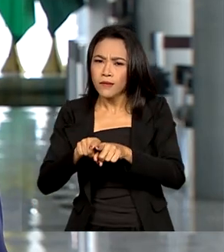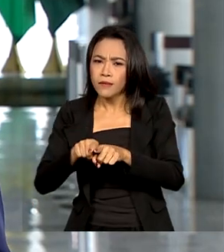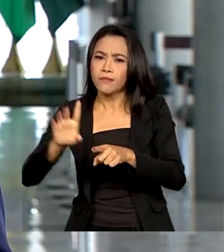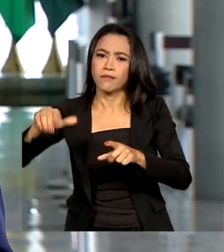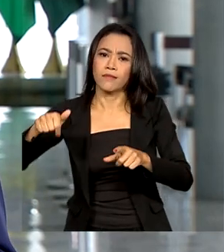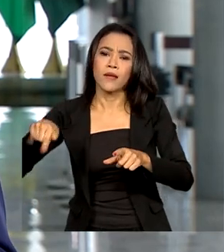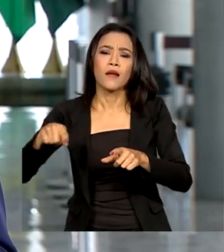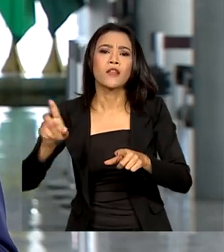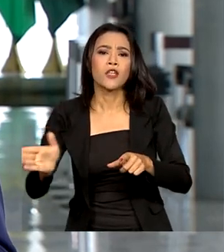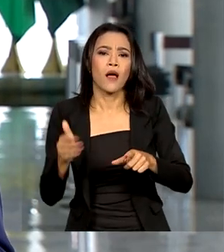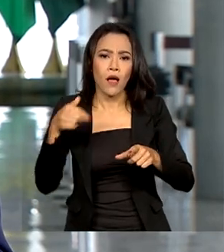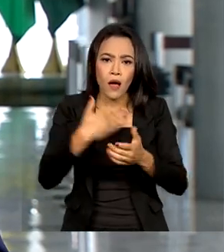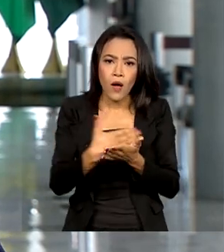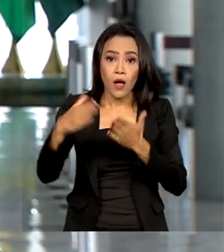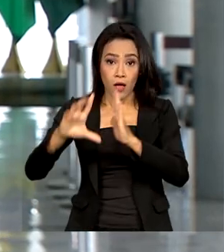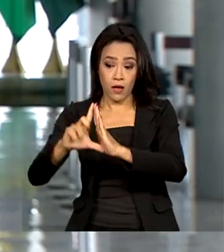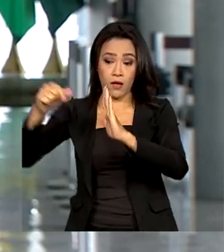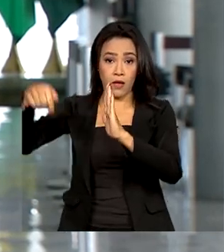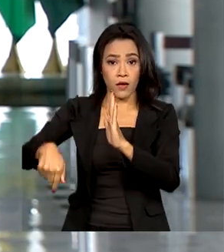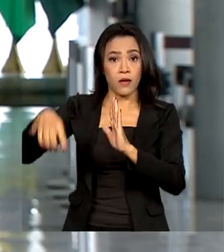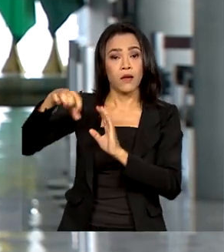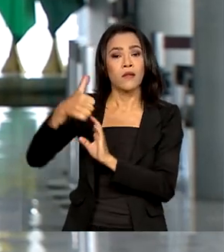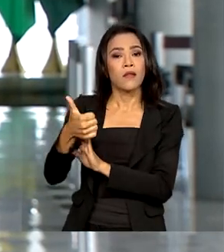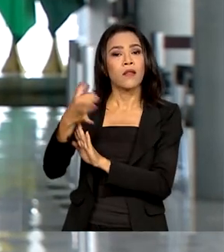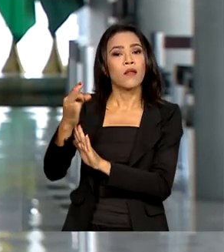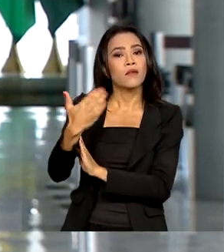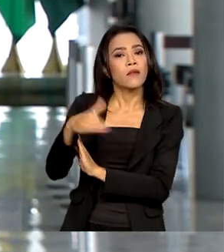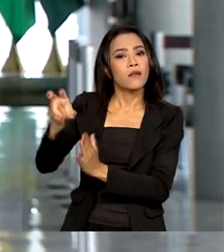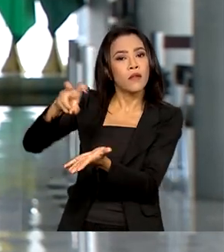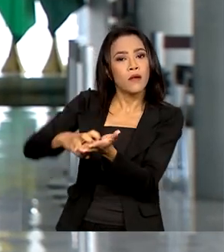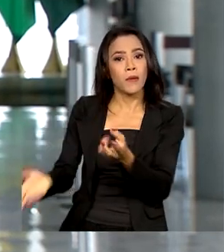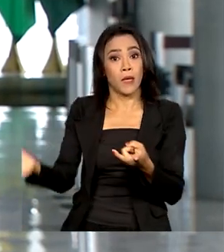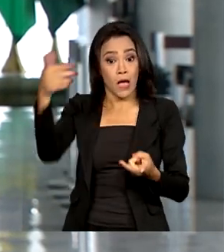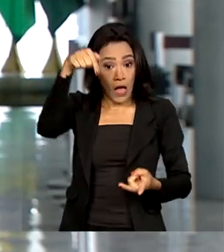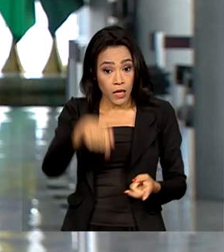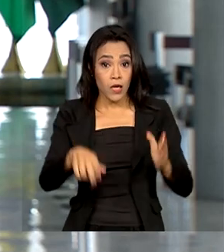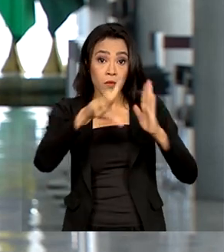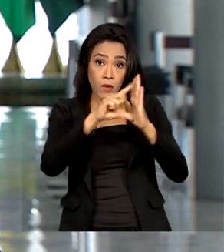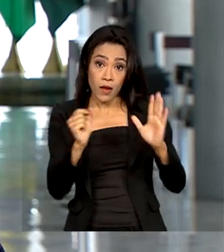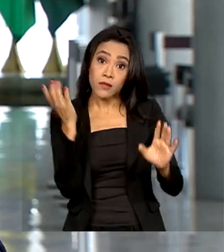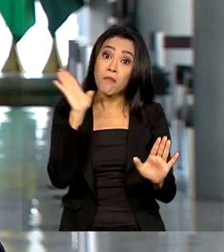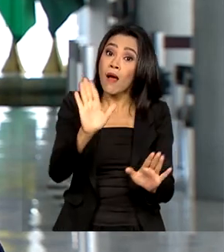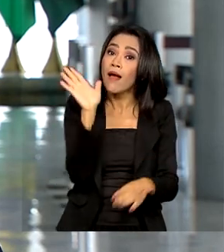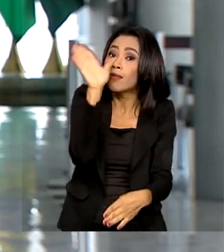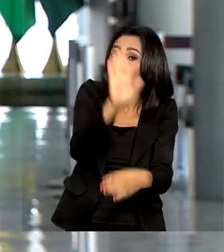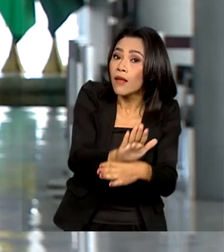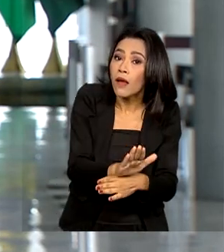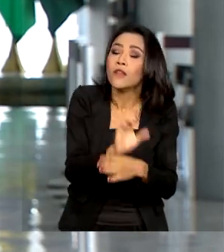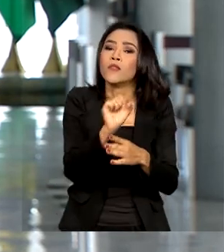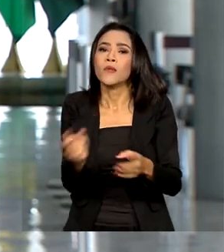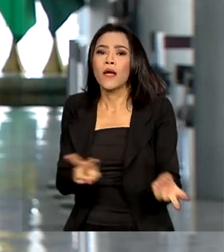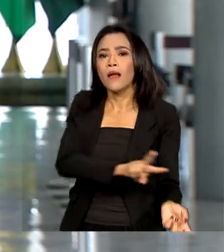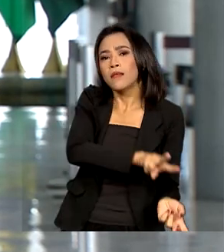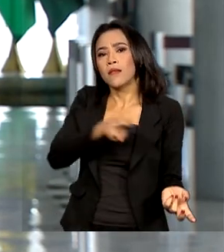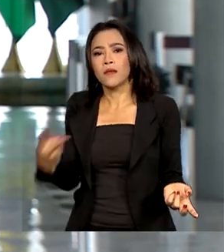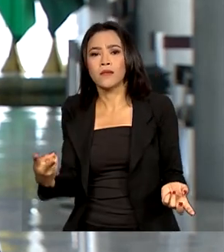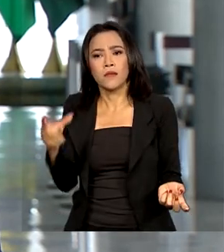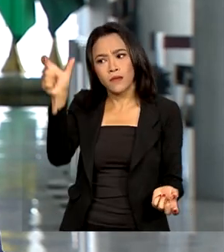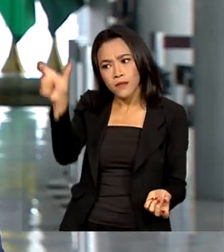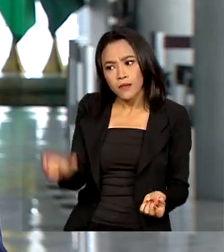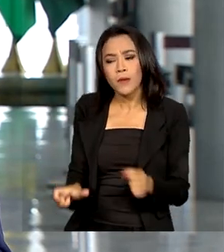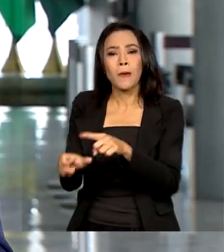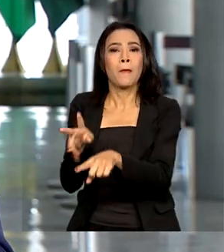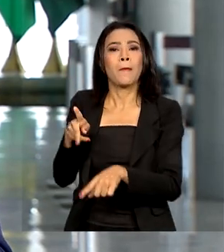mesmo, no Palácio do Planalto, às 10h30 da manhã. Também aqui no Palácio, só que à tarde, acontecem a transmissão de cargo de Alexandre